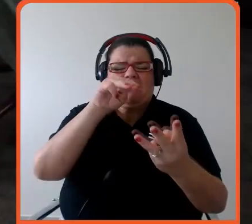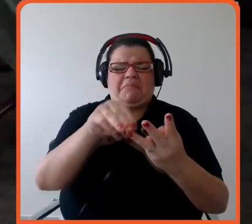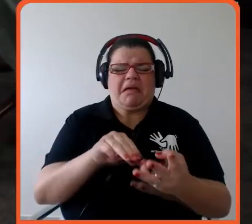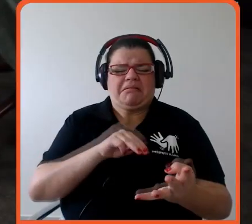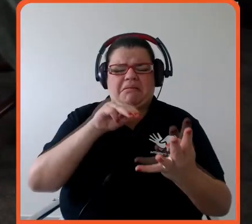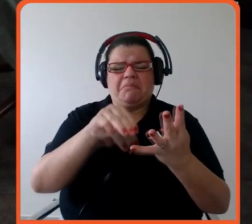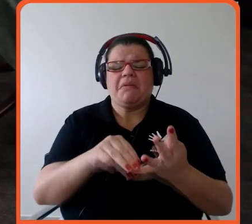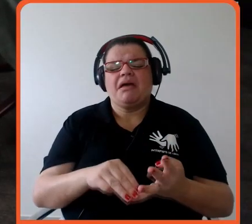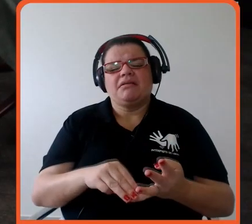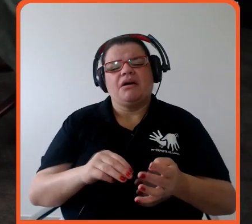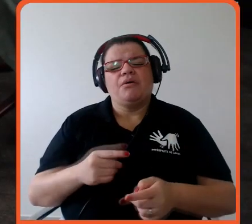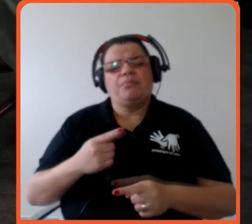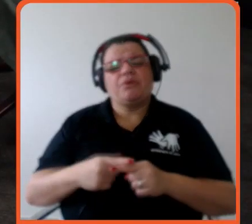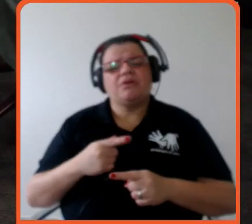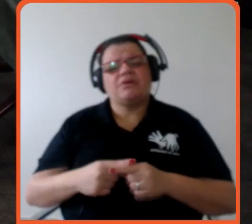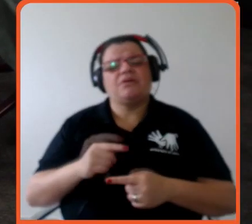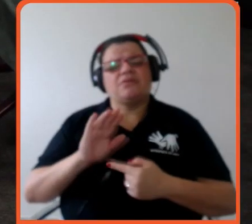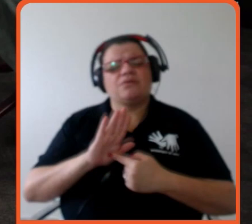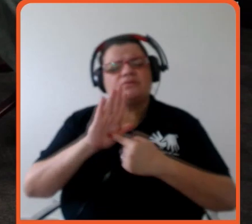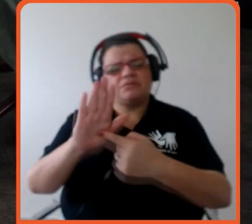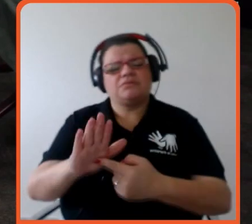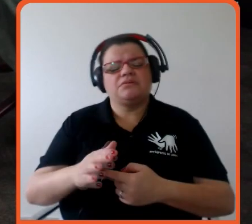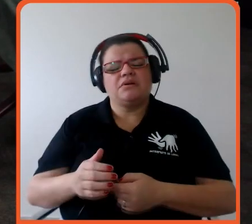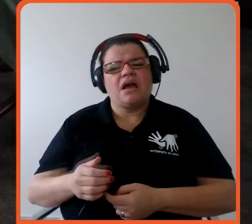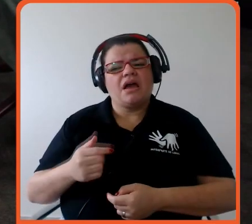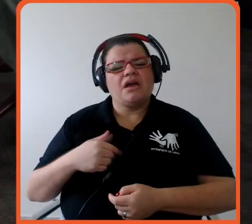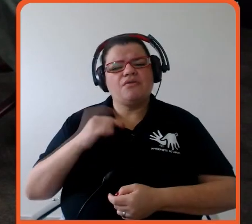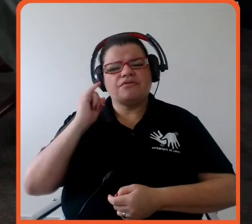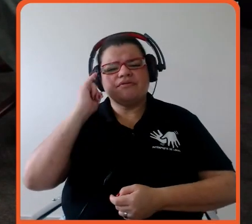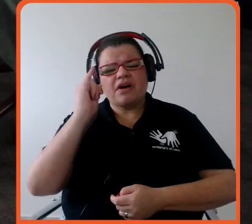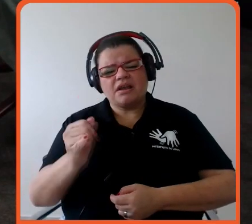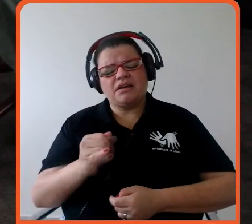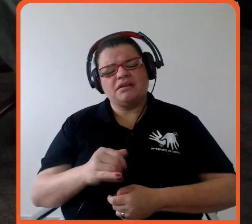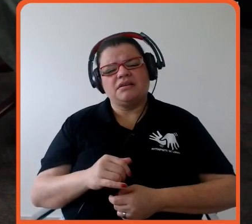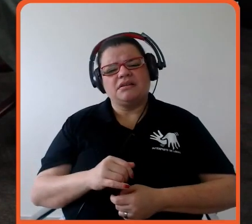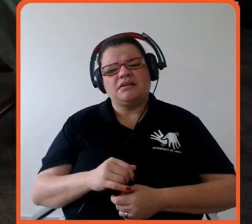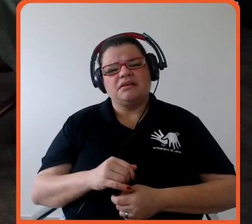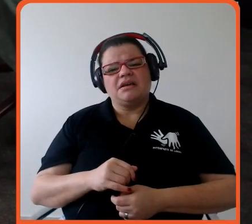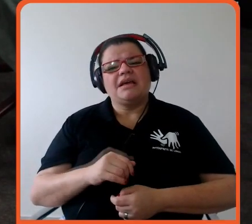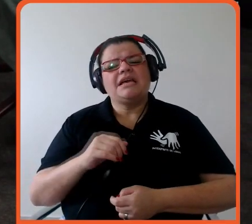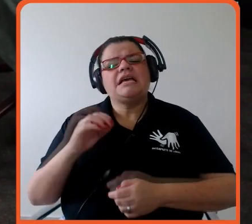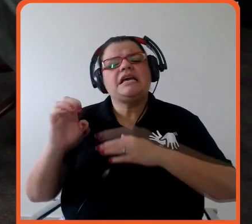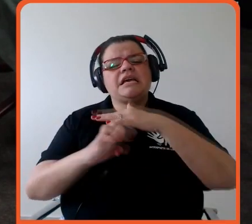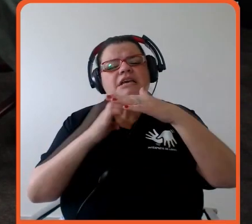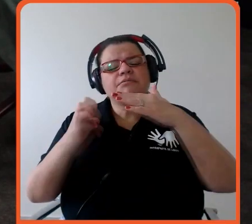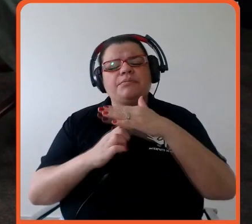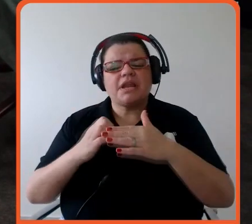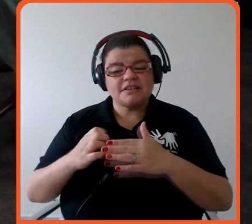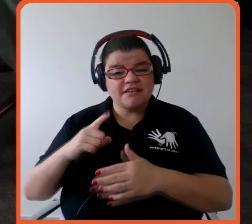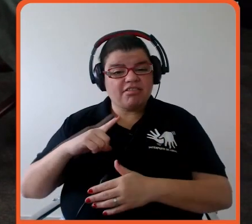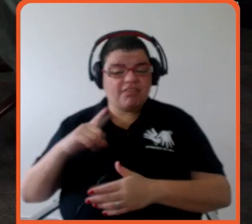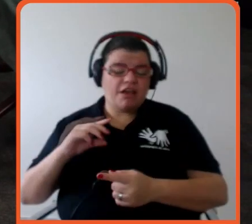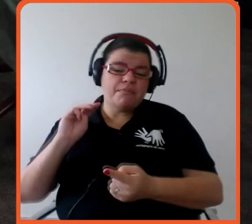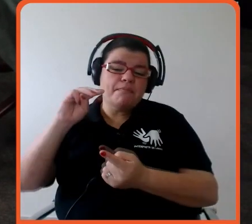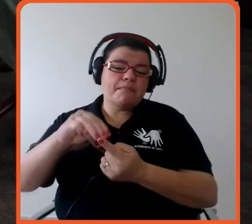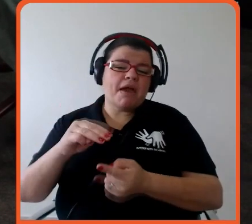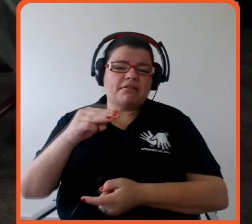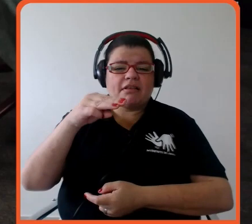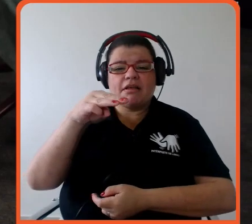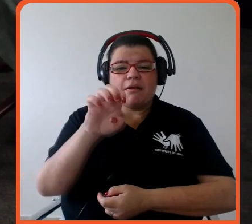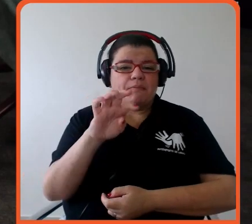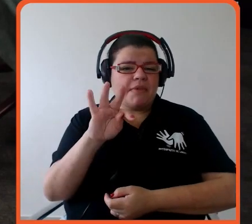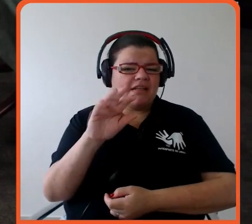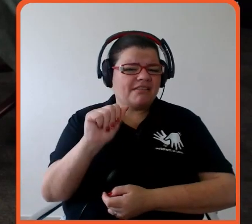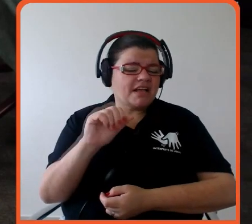porque eu tenho acostumado tenho dito o seguinte tem muita empresa falando que botando meta net zero para 2030 2035